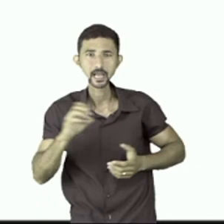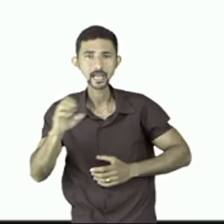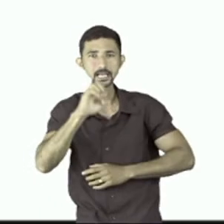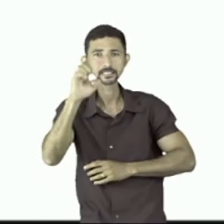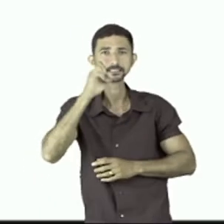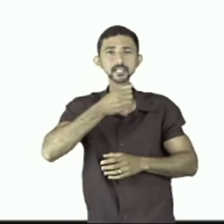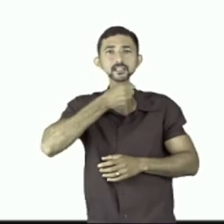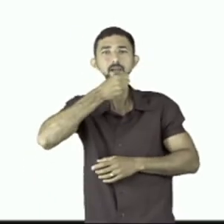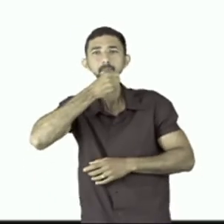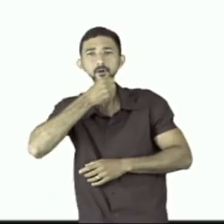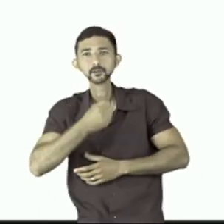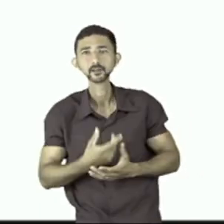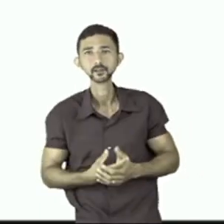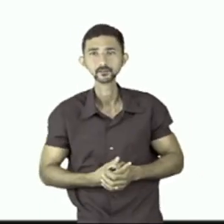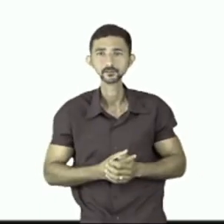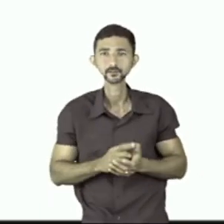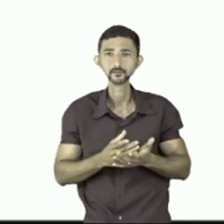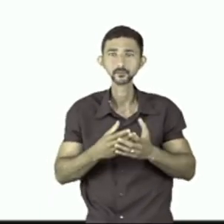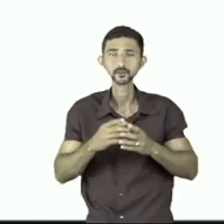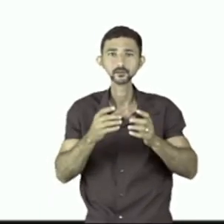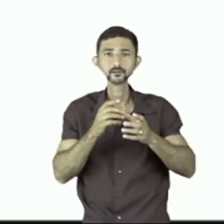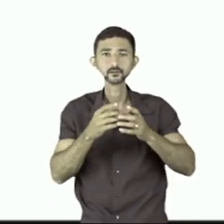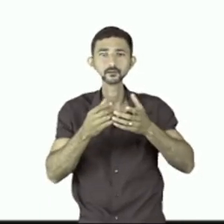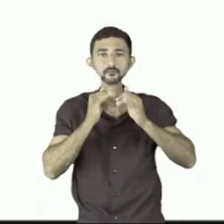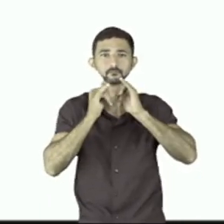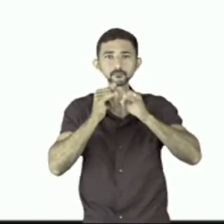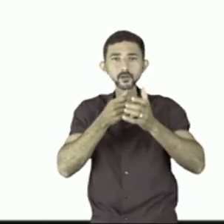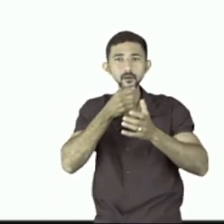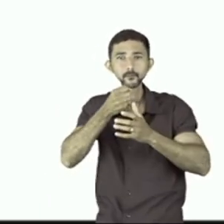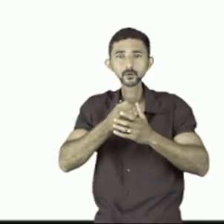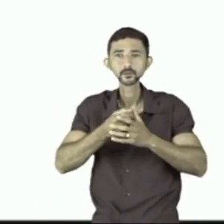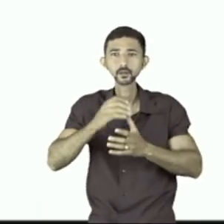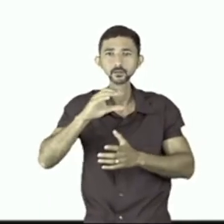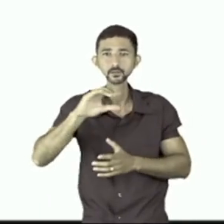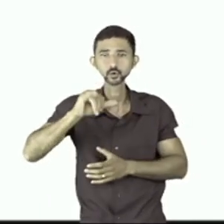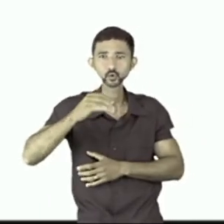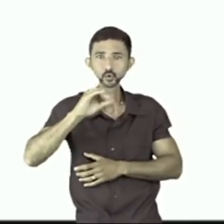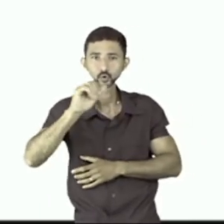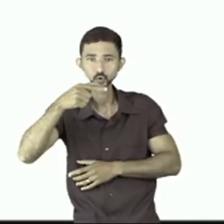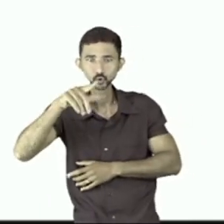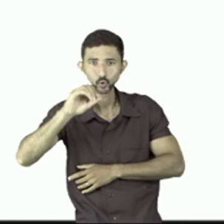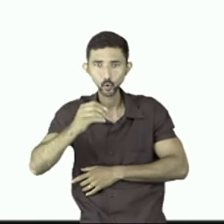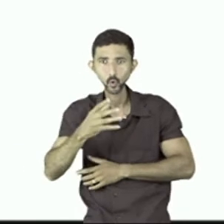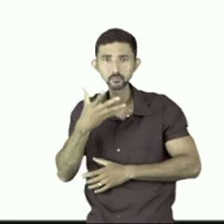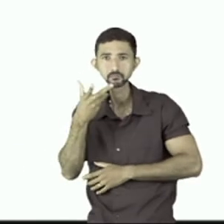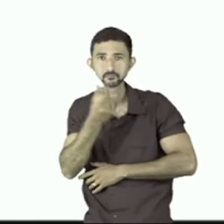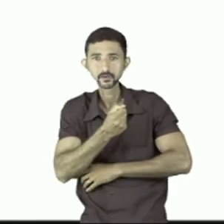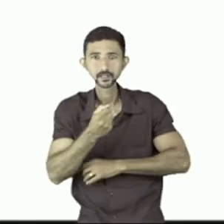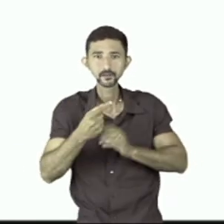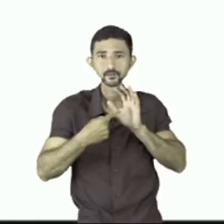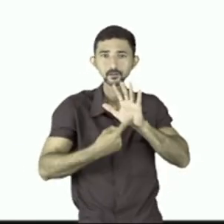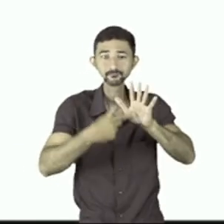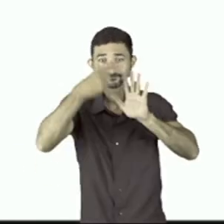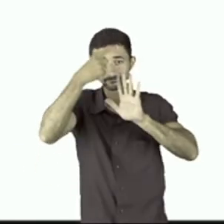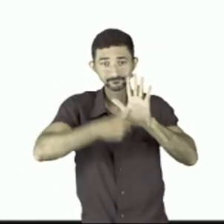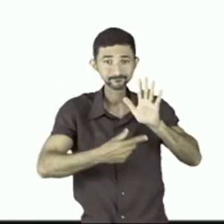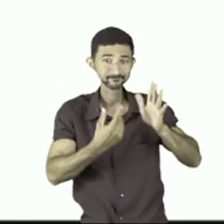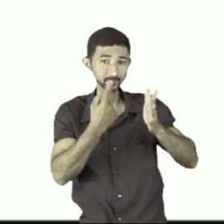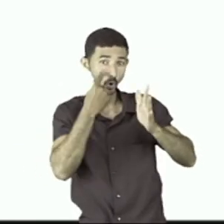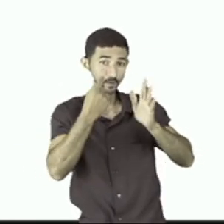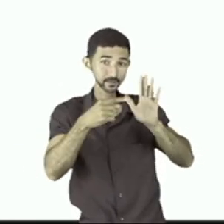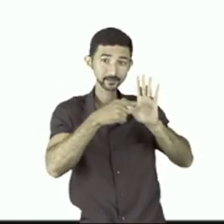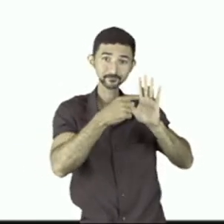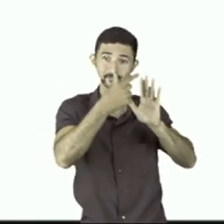reportagens e a coluna do João Antônio é maravilhosa são expressões que denunciam a opinião dessa pessoa a